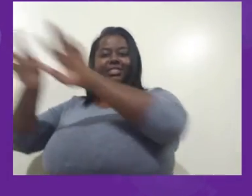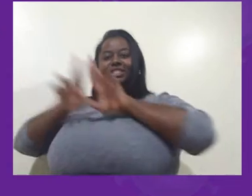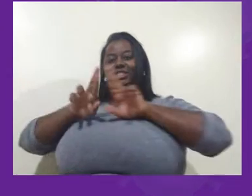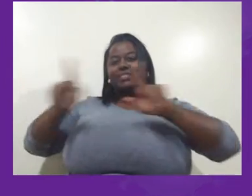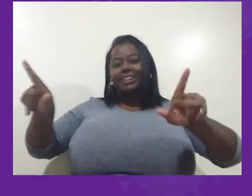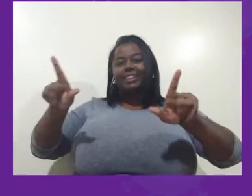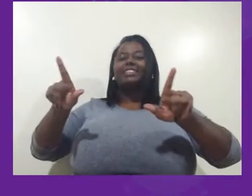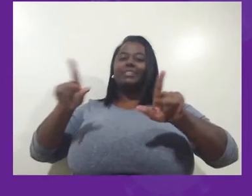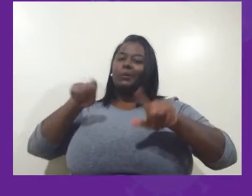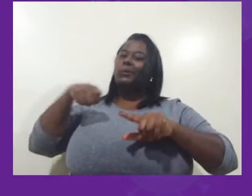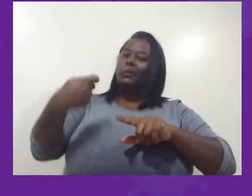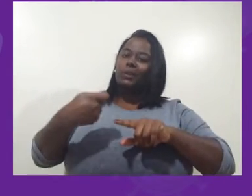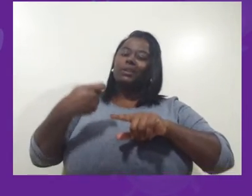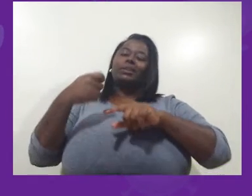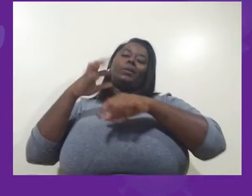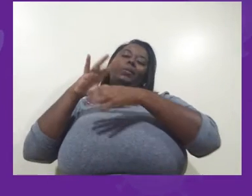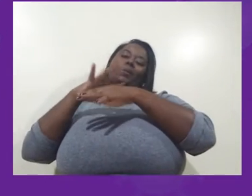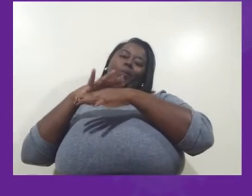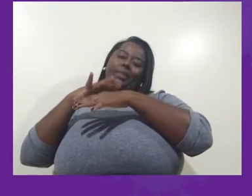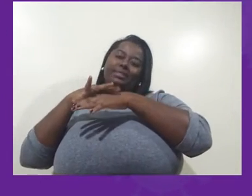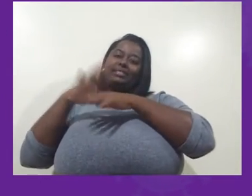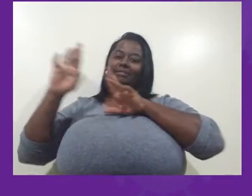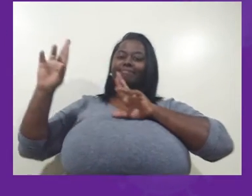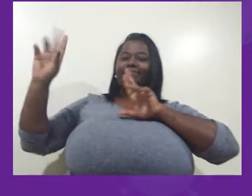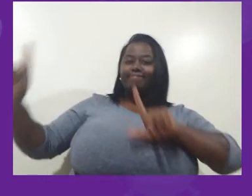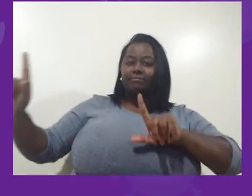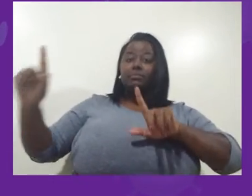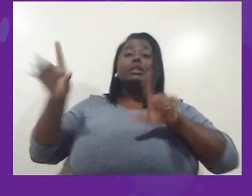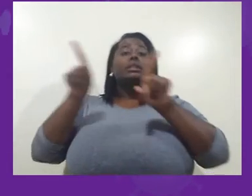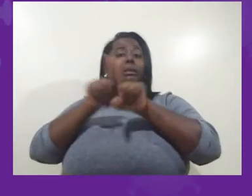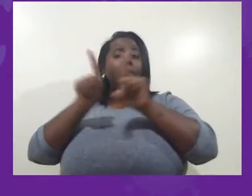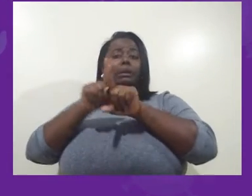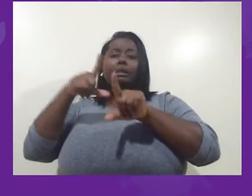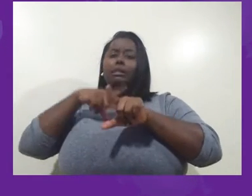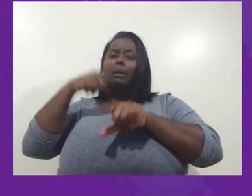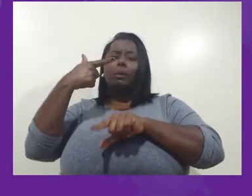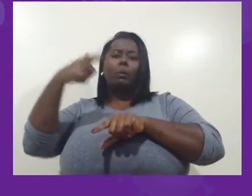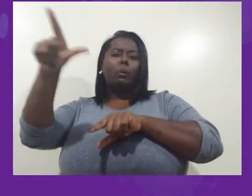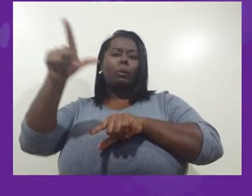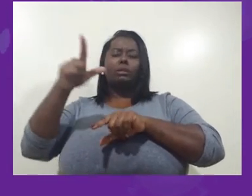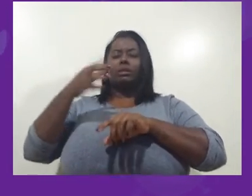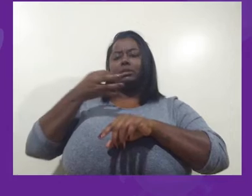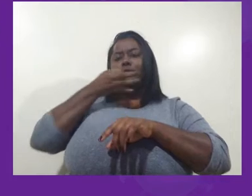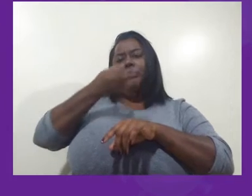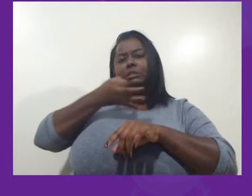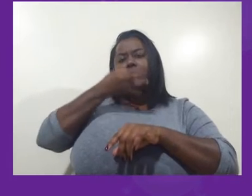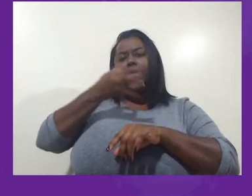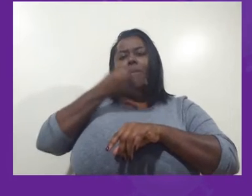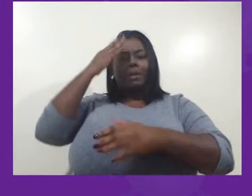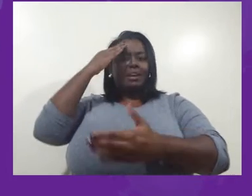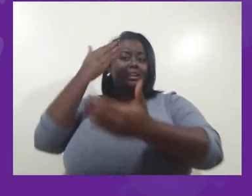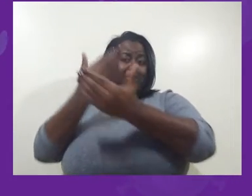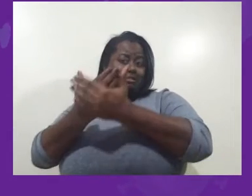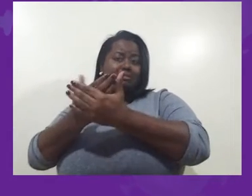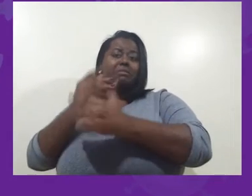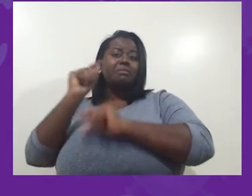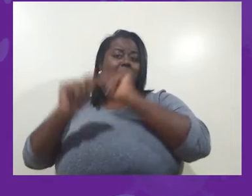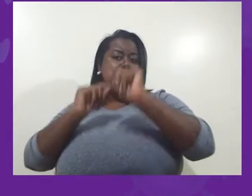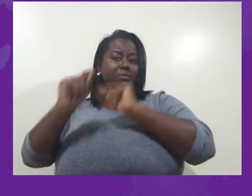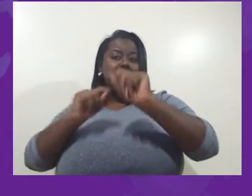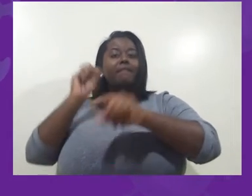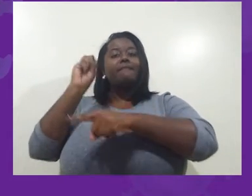hoje a gente tem visto. Essa ideia de que foi criada em laboratório, isso também é outro absurdo, não faz sentido nenhum isso.